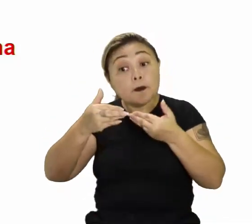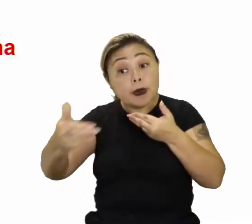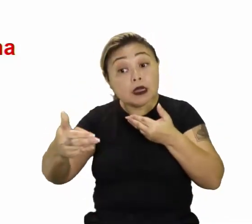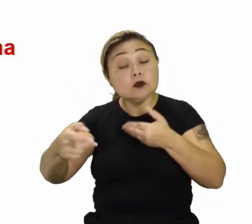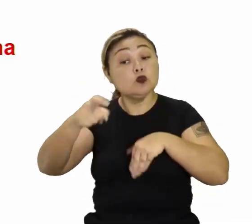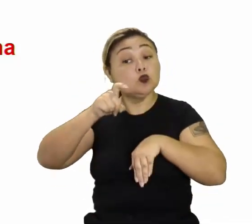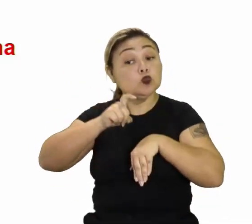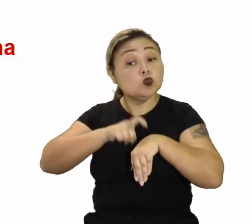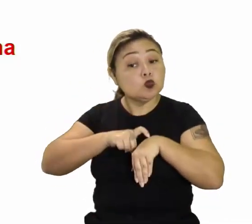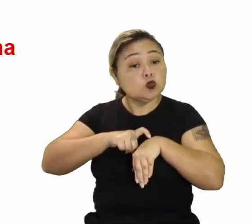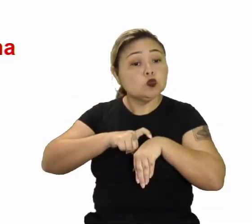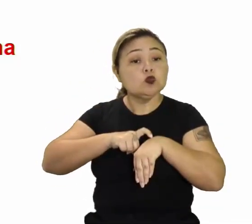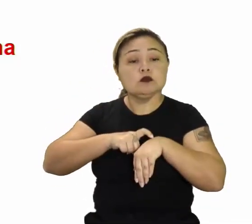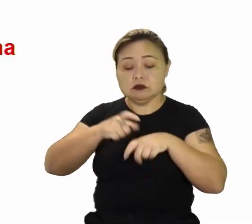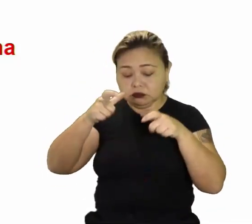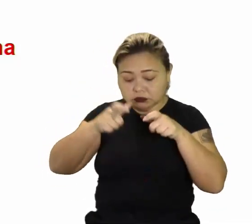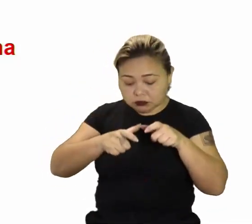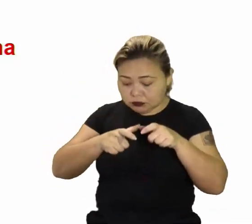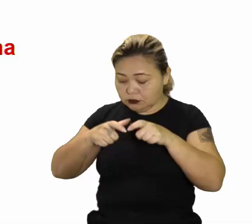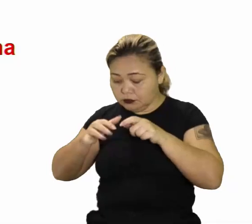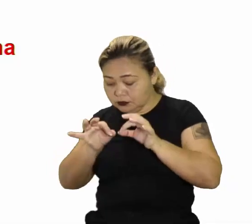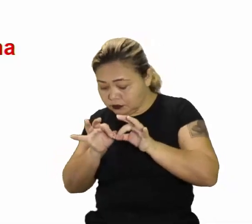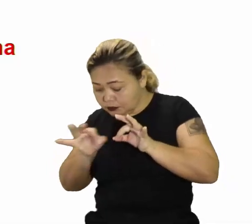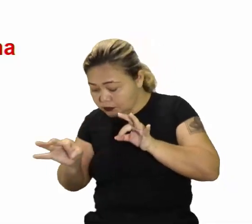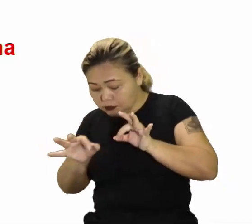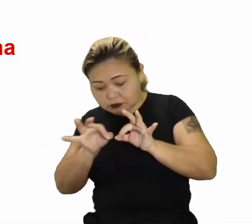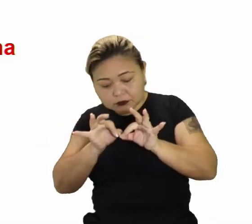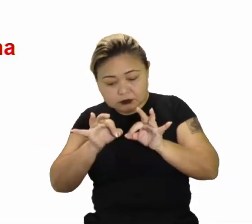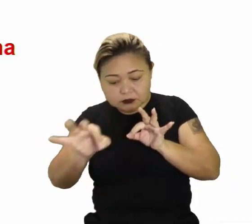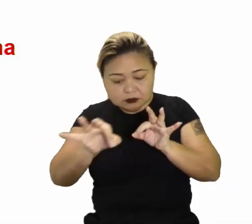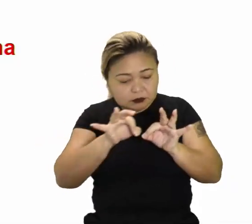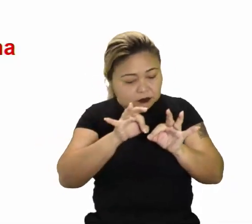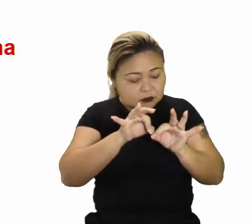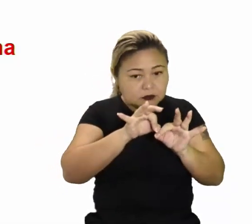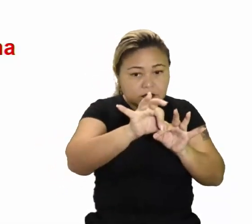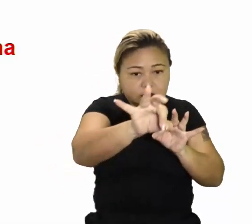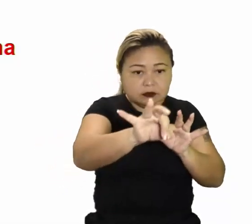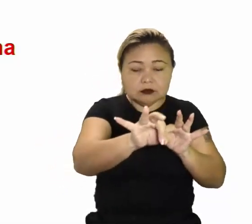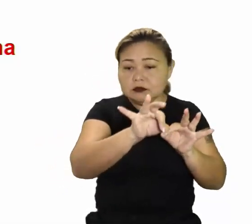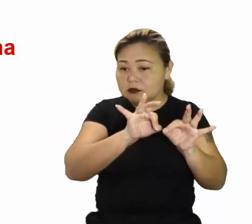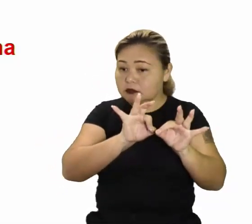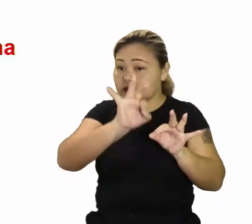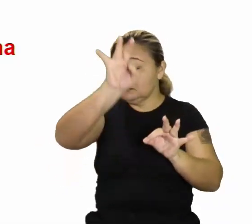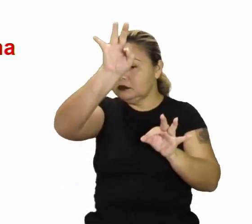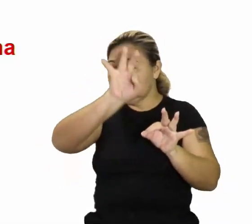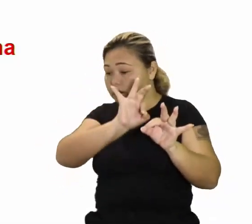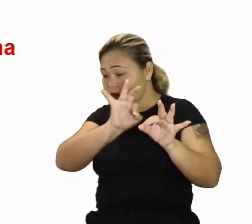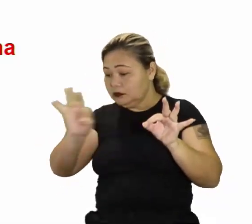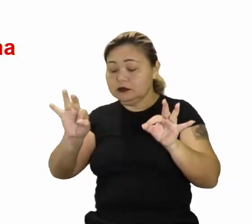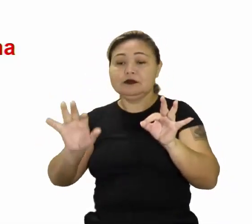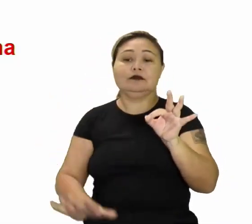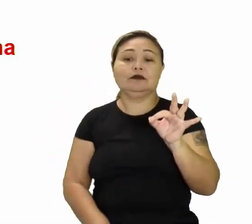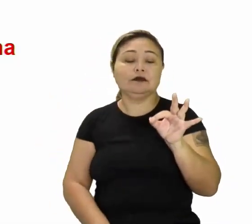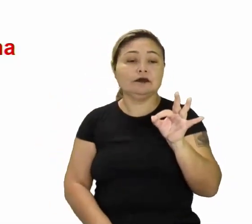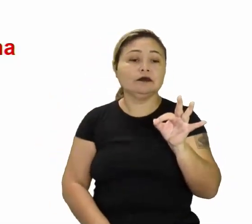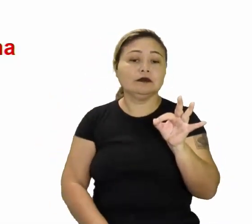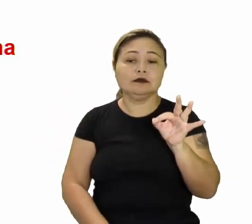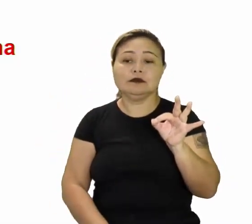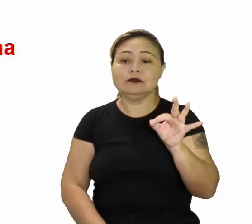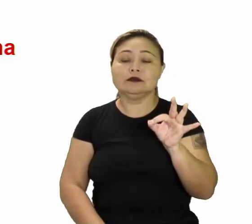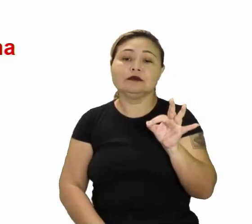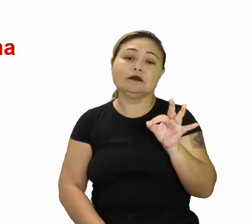tempo. E espaciais. Distribuição em tratos de formas horizontais ou verticais.